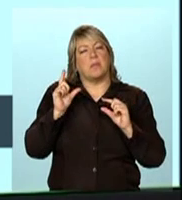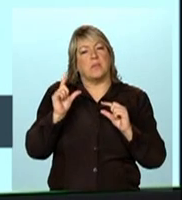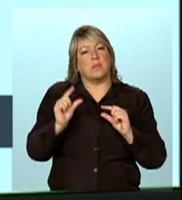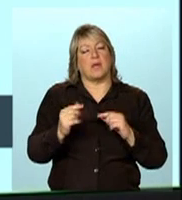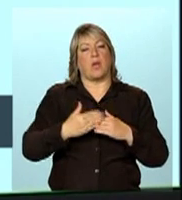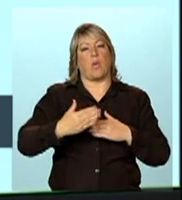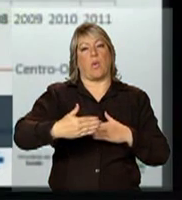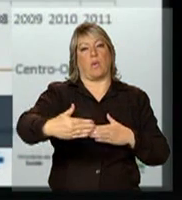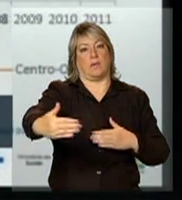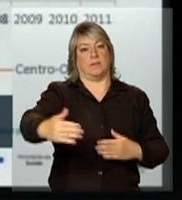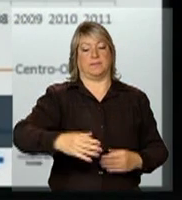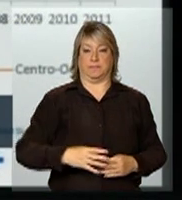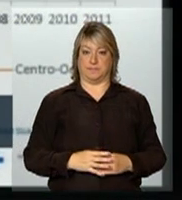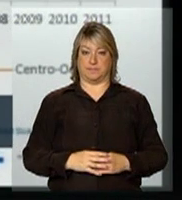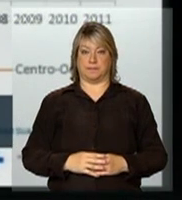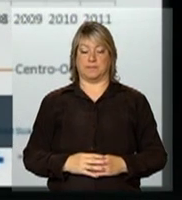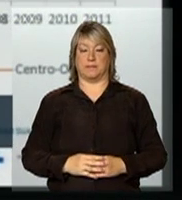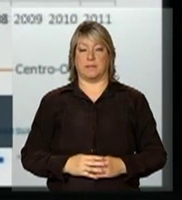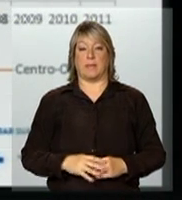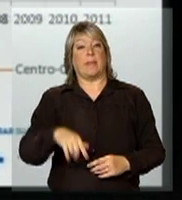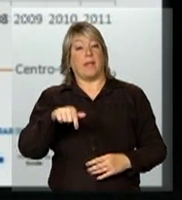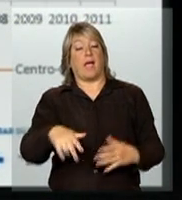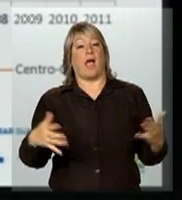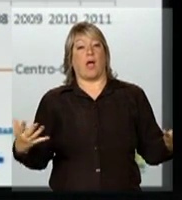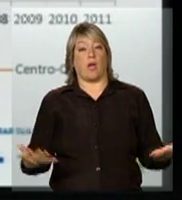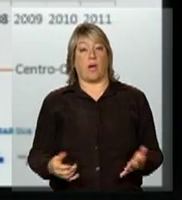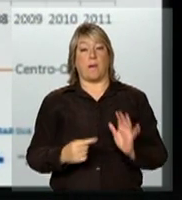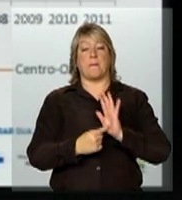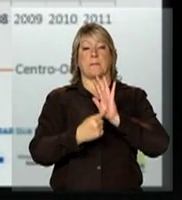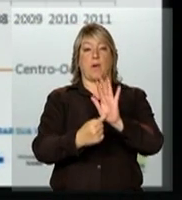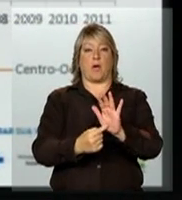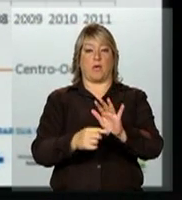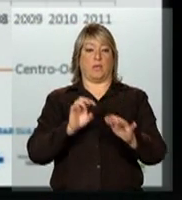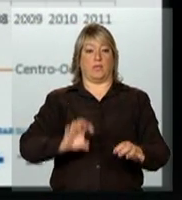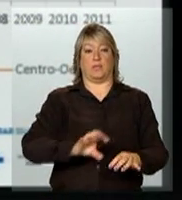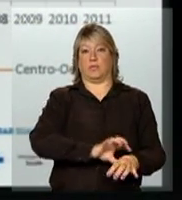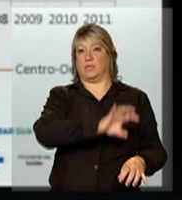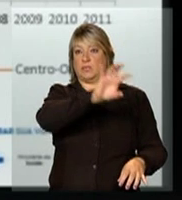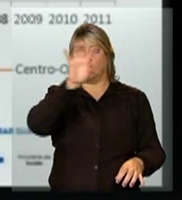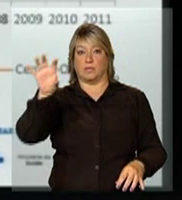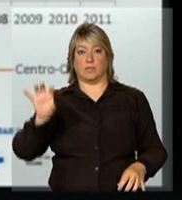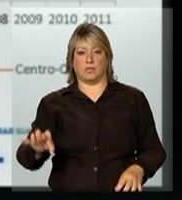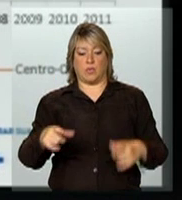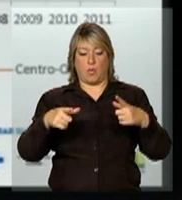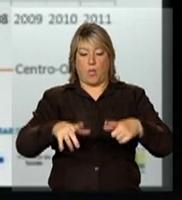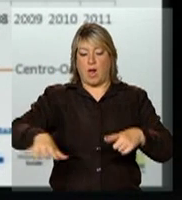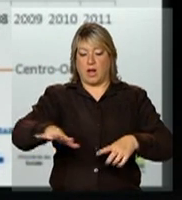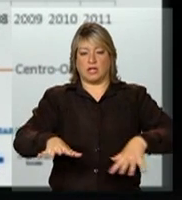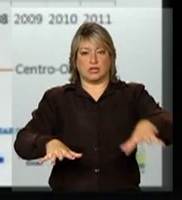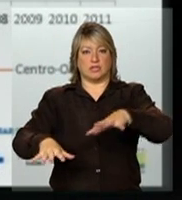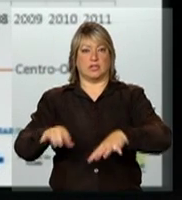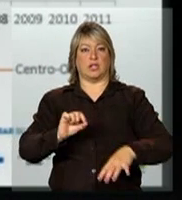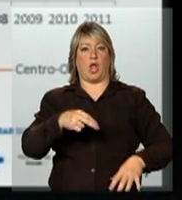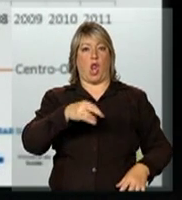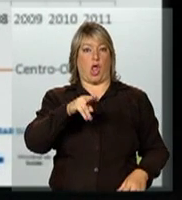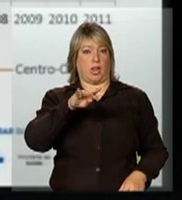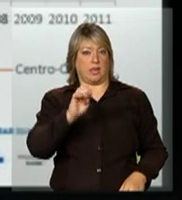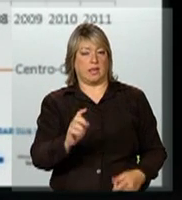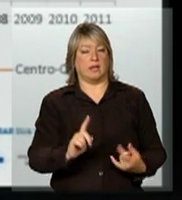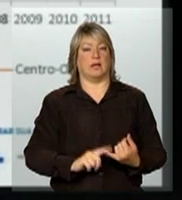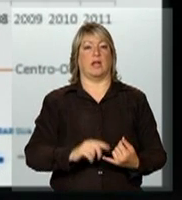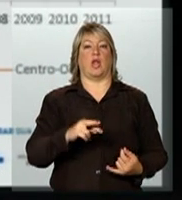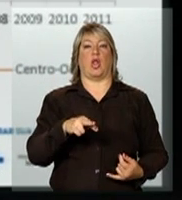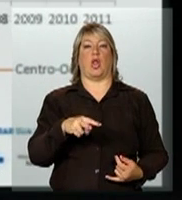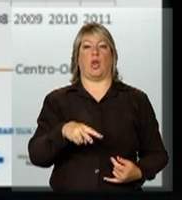passar? Aqui a gente tem por região, também para mostrar as diferenças, no norte e no nordeste a taxa de mortalidade